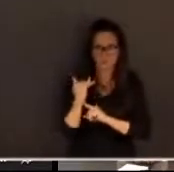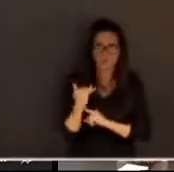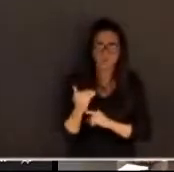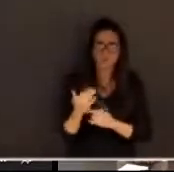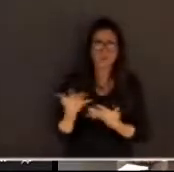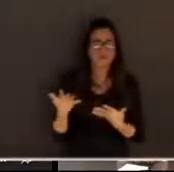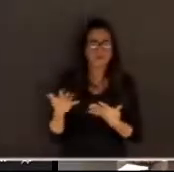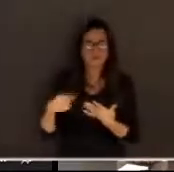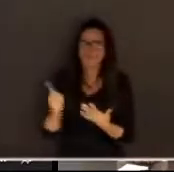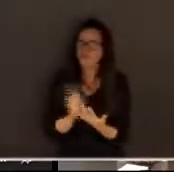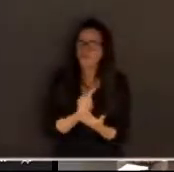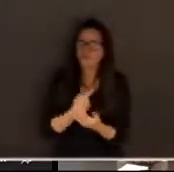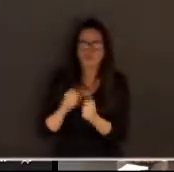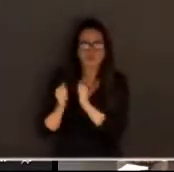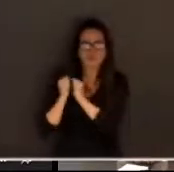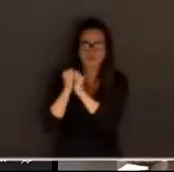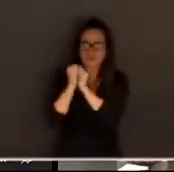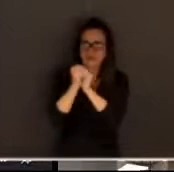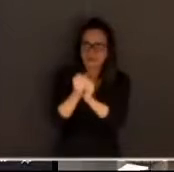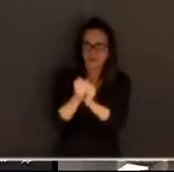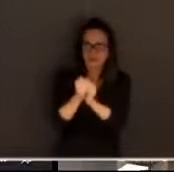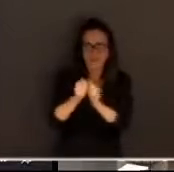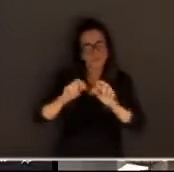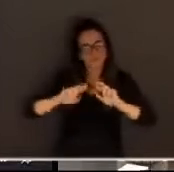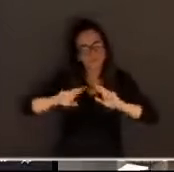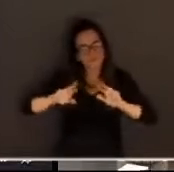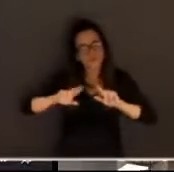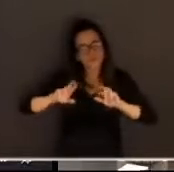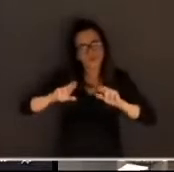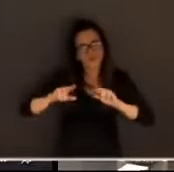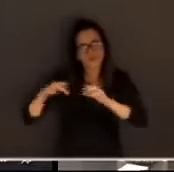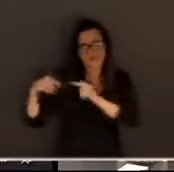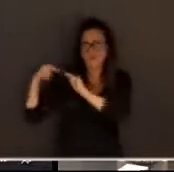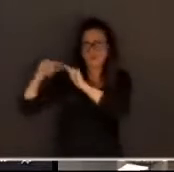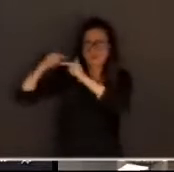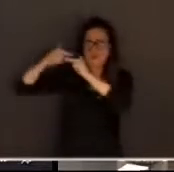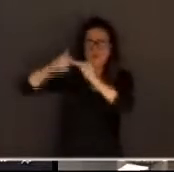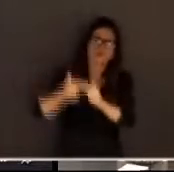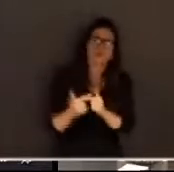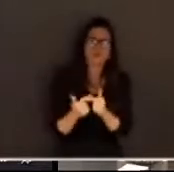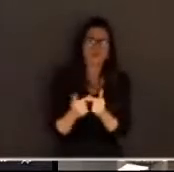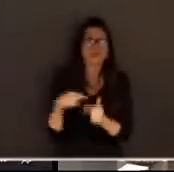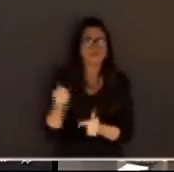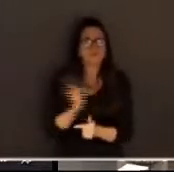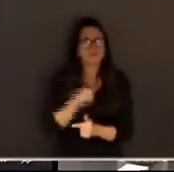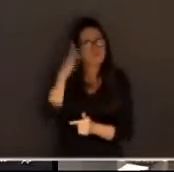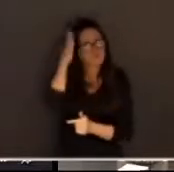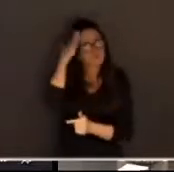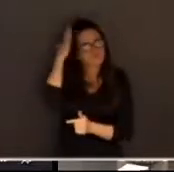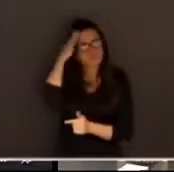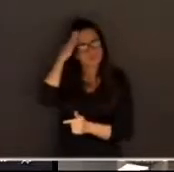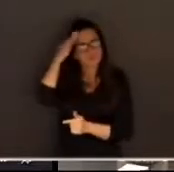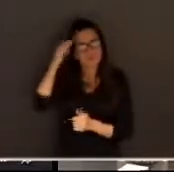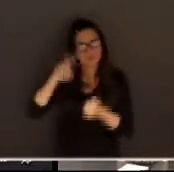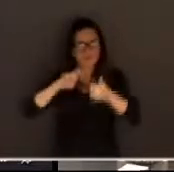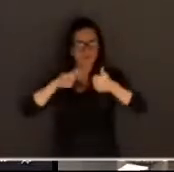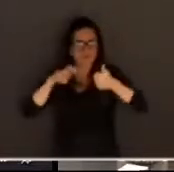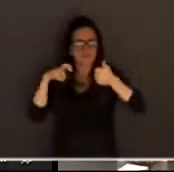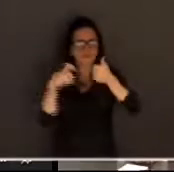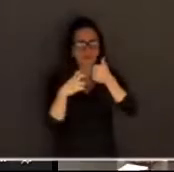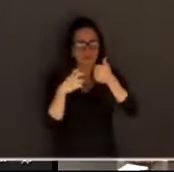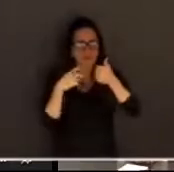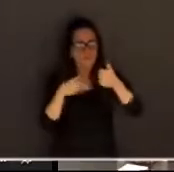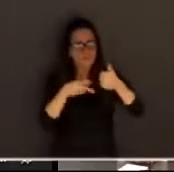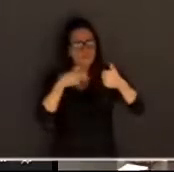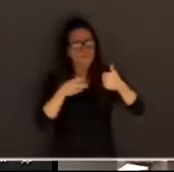de interpretação do direito tradicionalmente nós sabemos todos que o tribunal do júri ele é visto